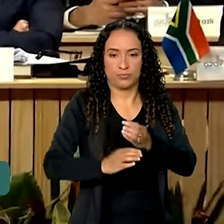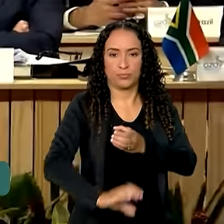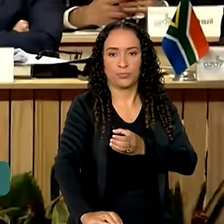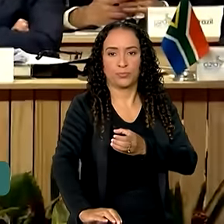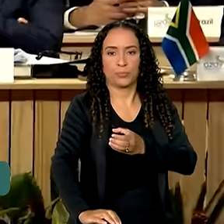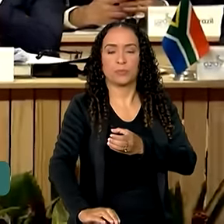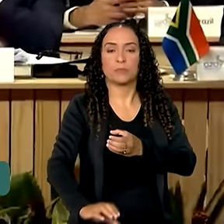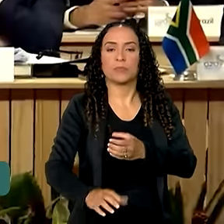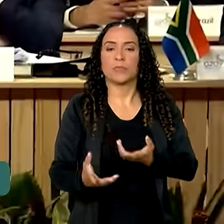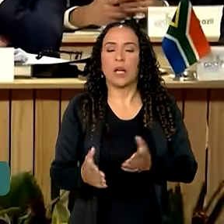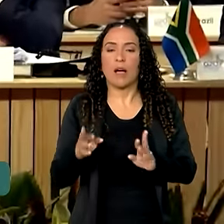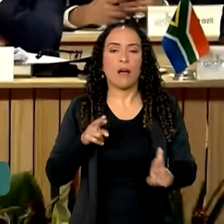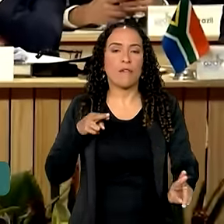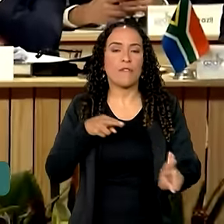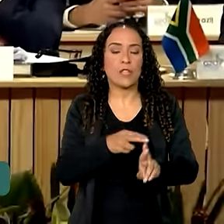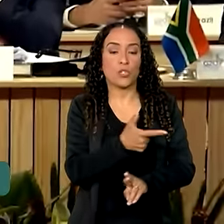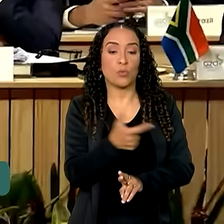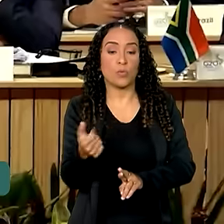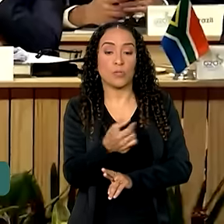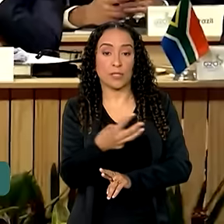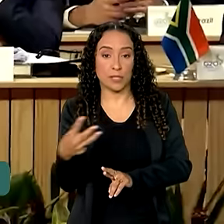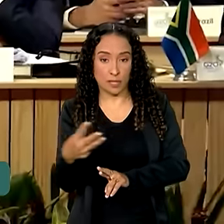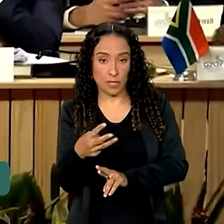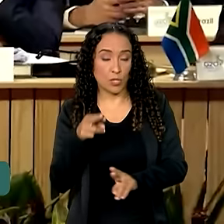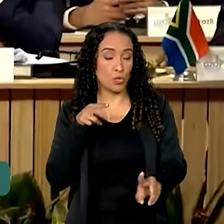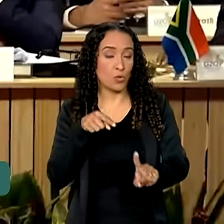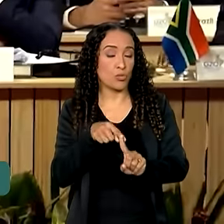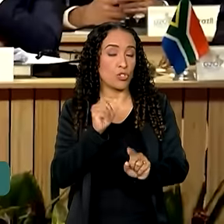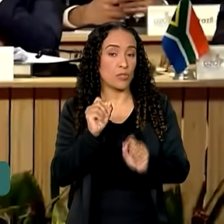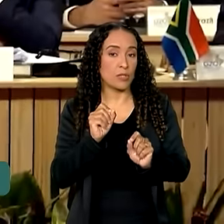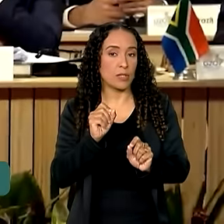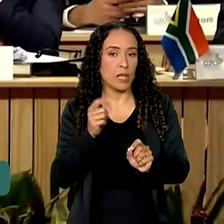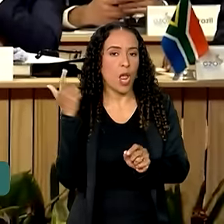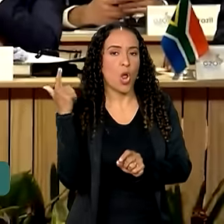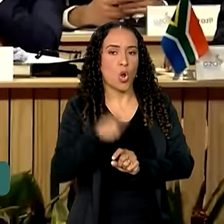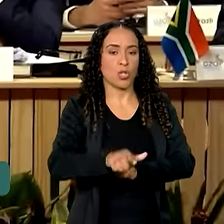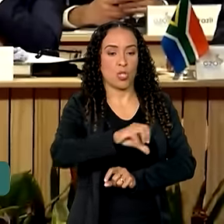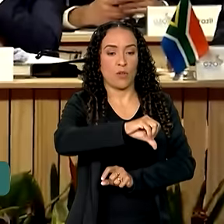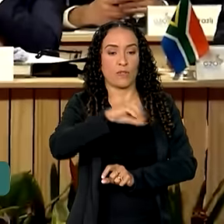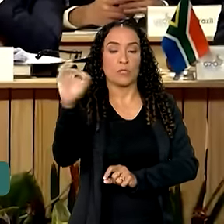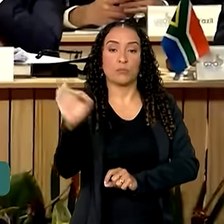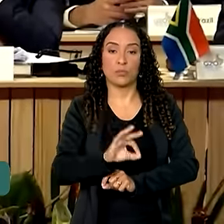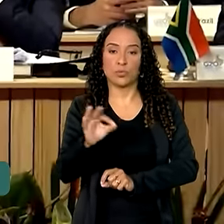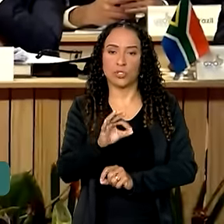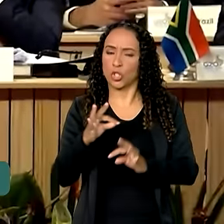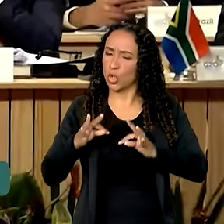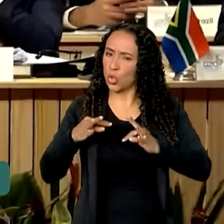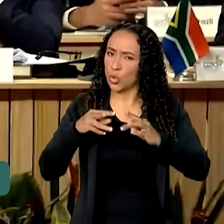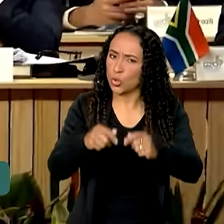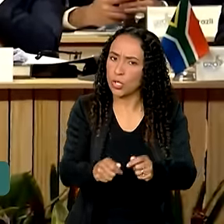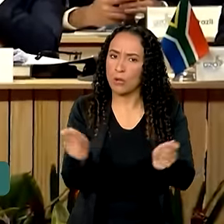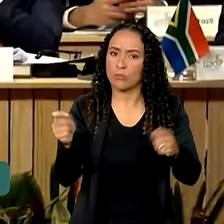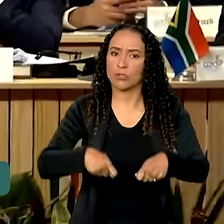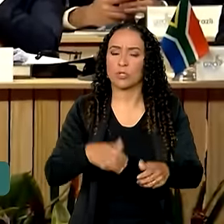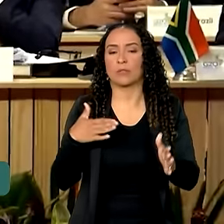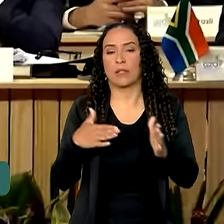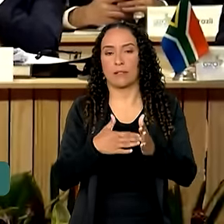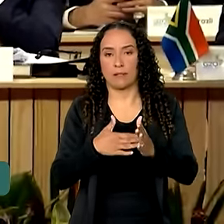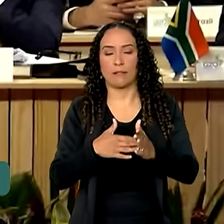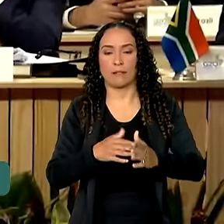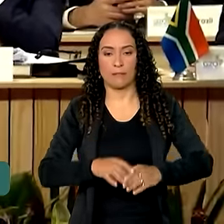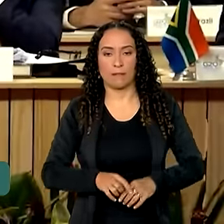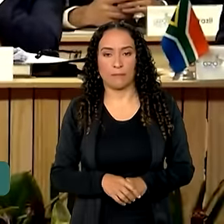tendo como referência 2033, o objetivo é alcançar 90% da cobertura até essa data.